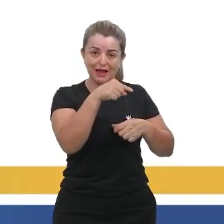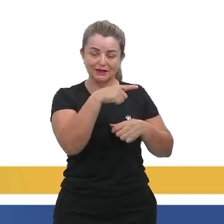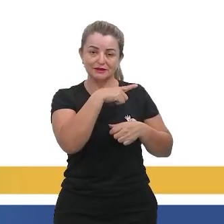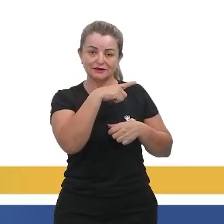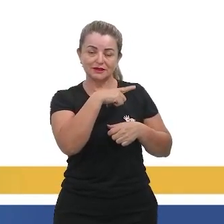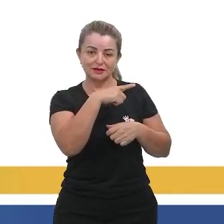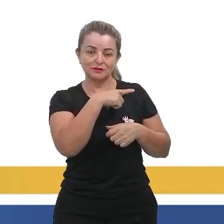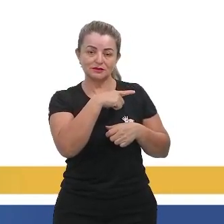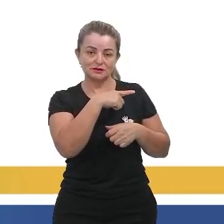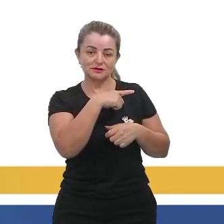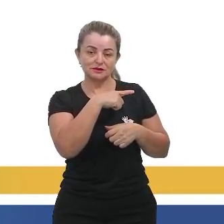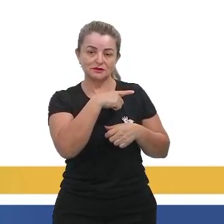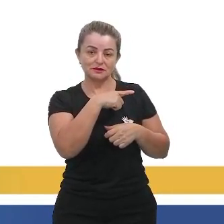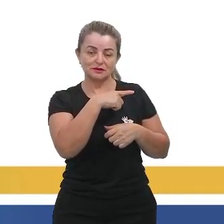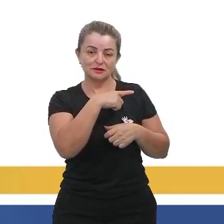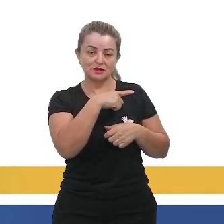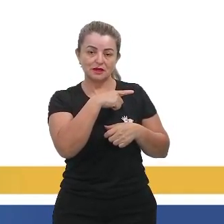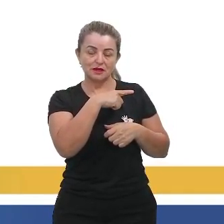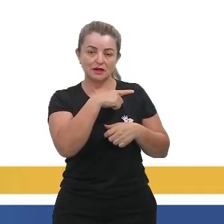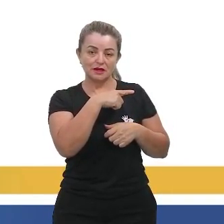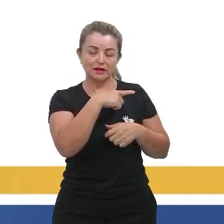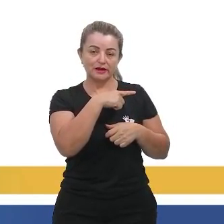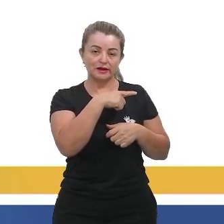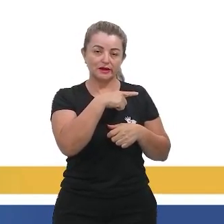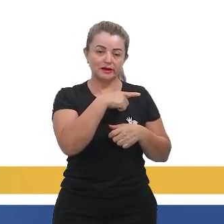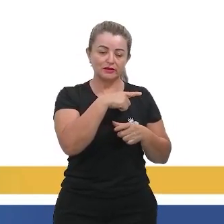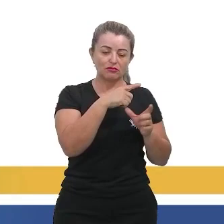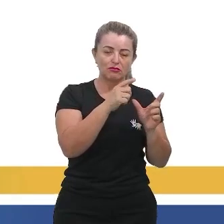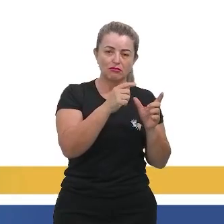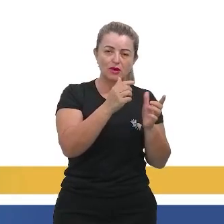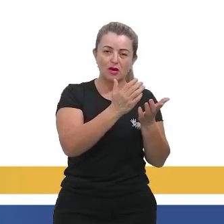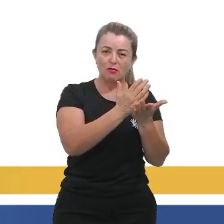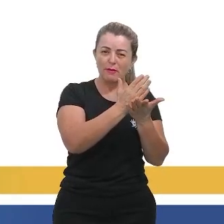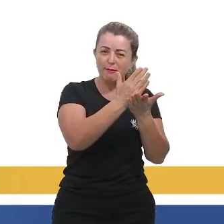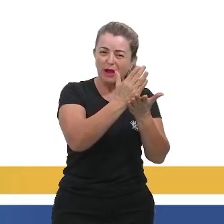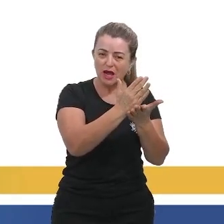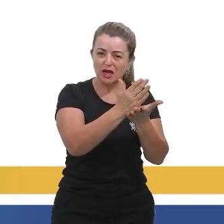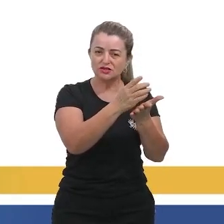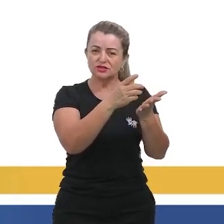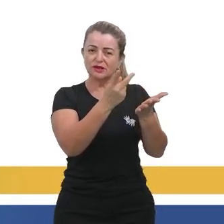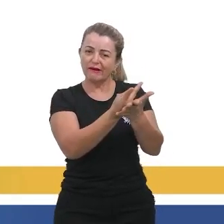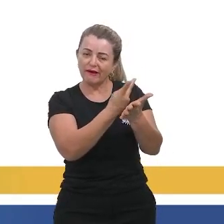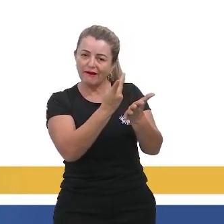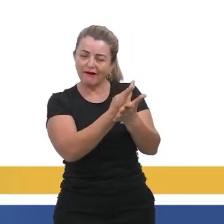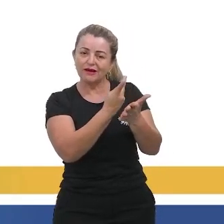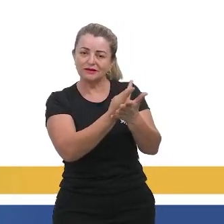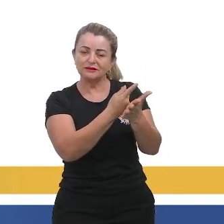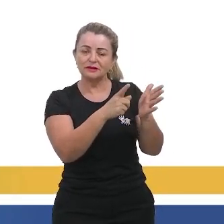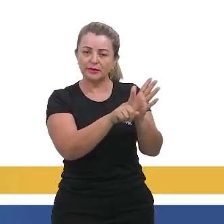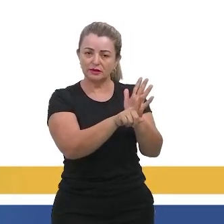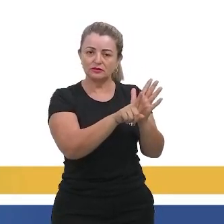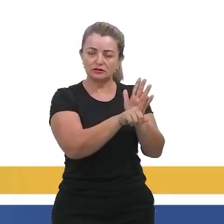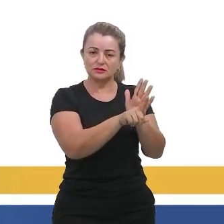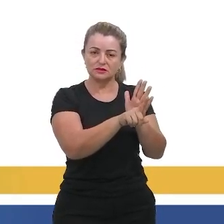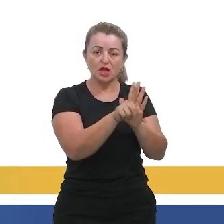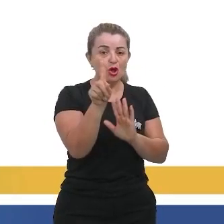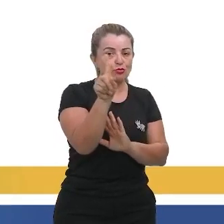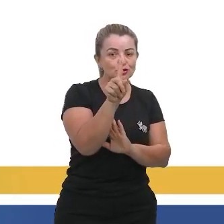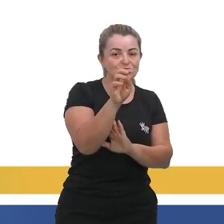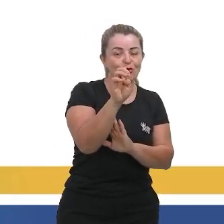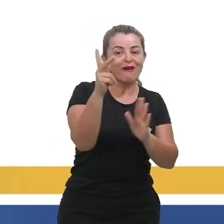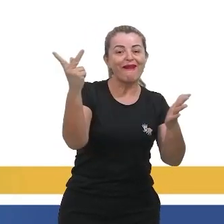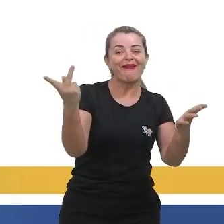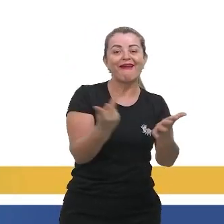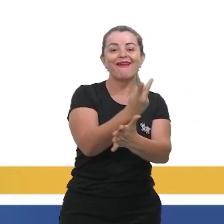parte da alternativa que está errada. Apontaram erros motivados. Não, não são erros que